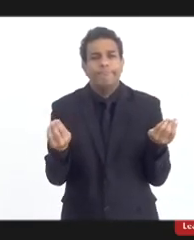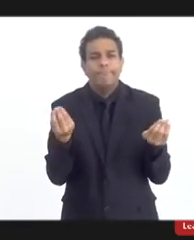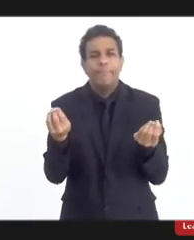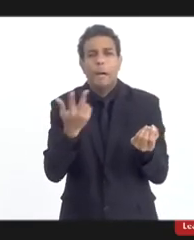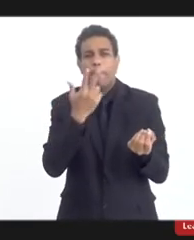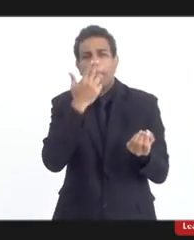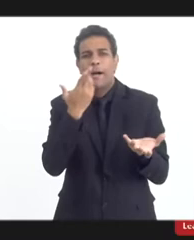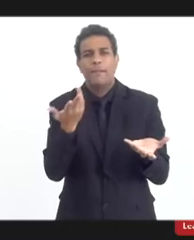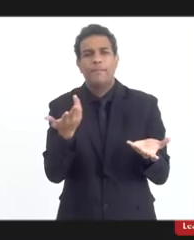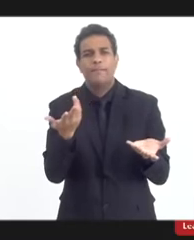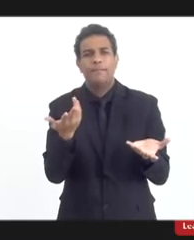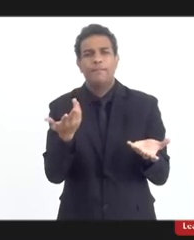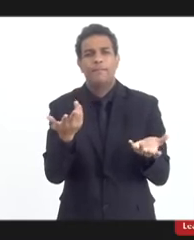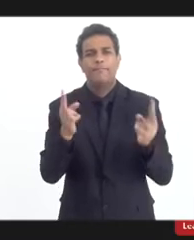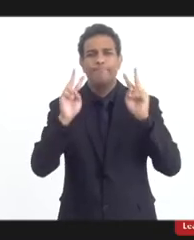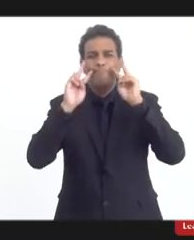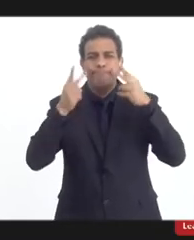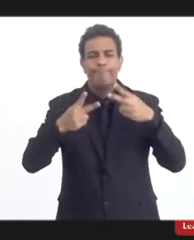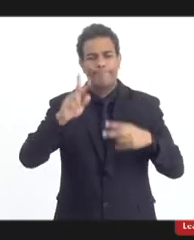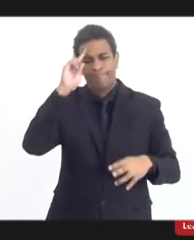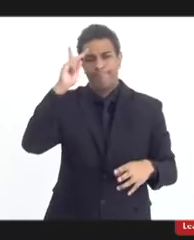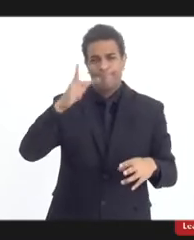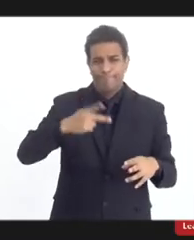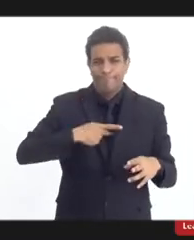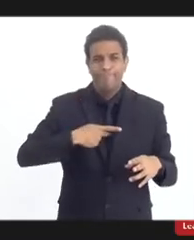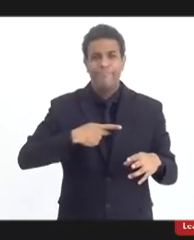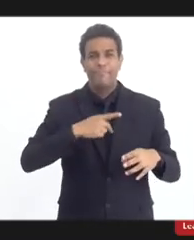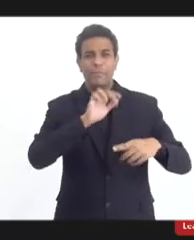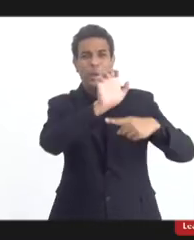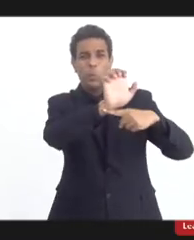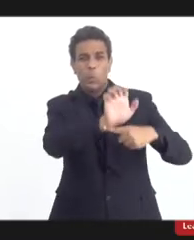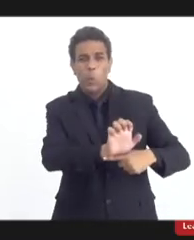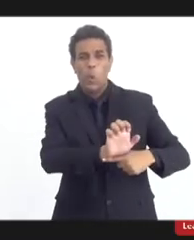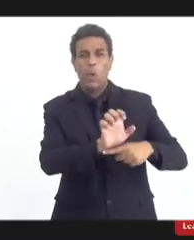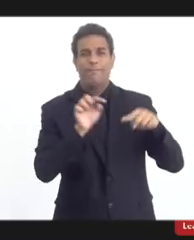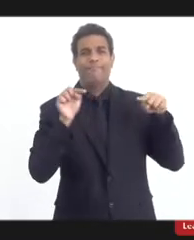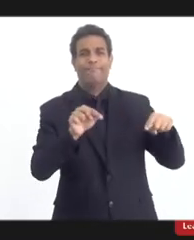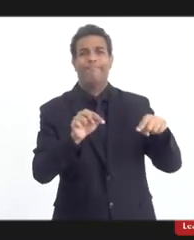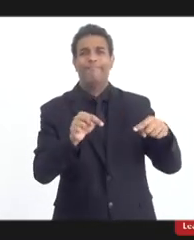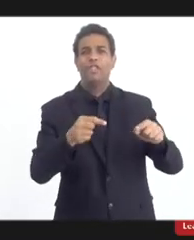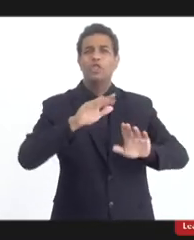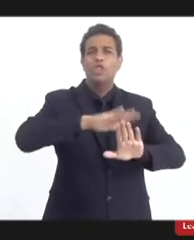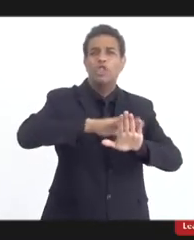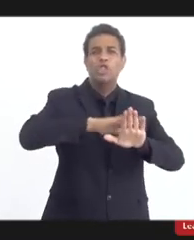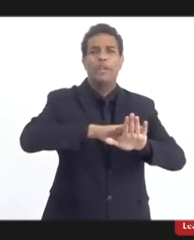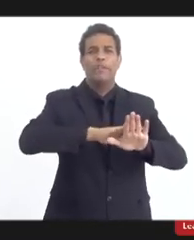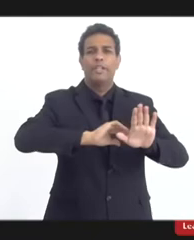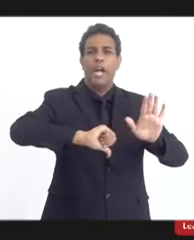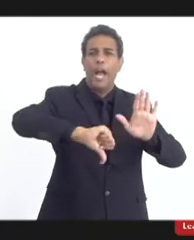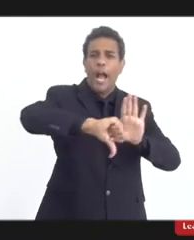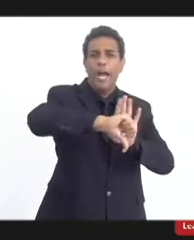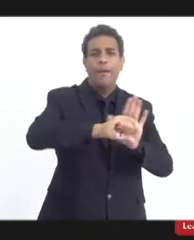privatização do Estado brasileiro por facções religiosas.